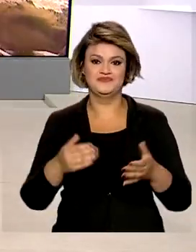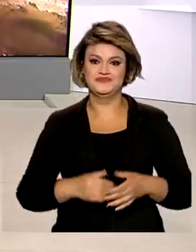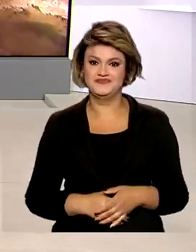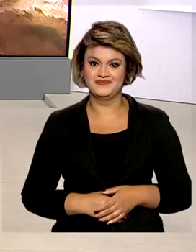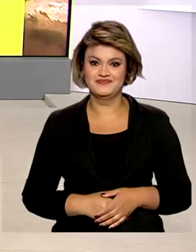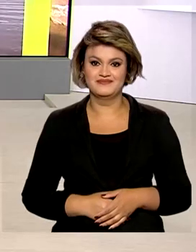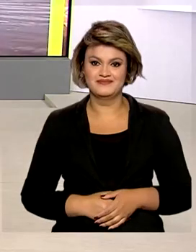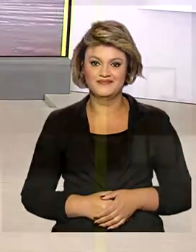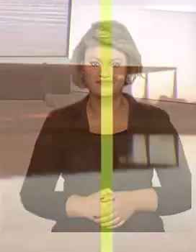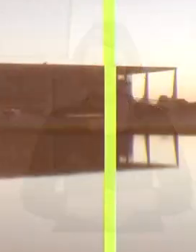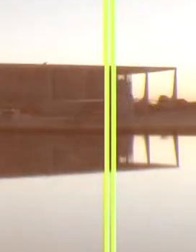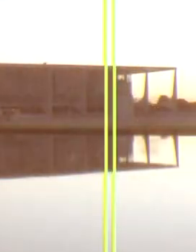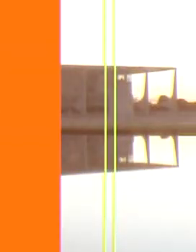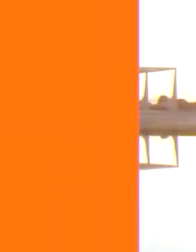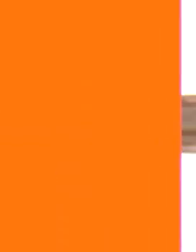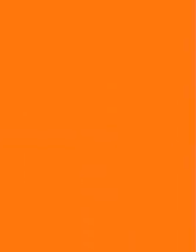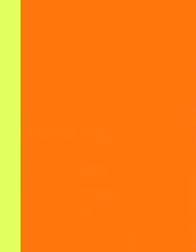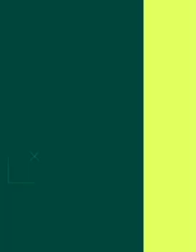já está no ar.